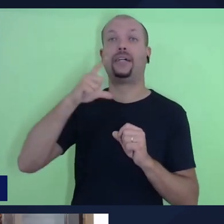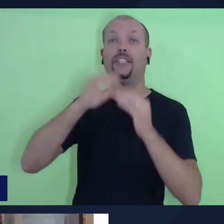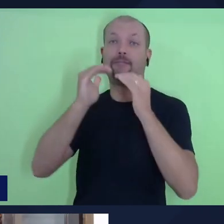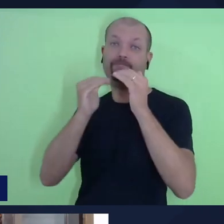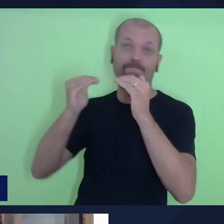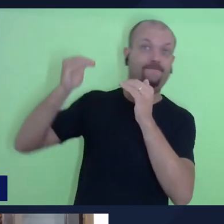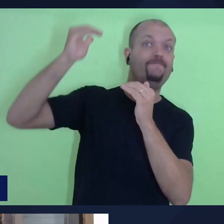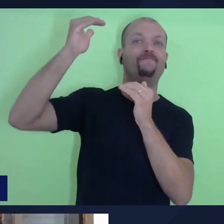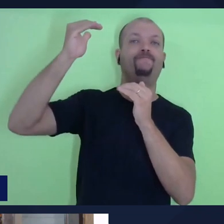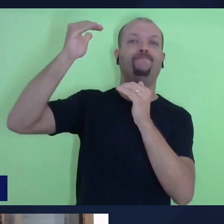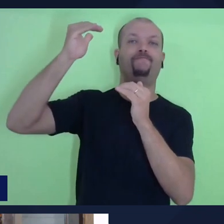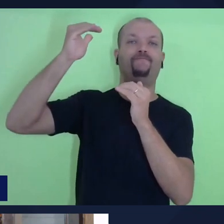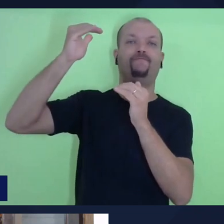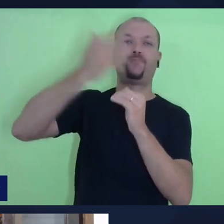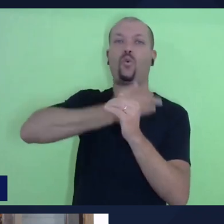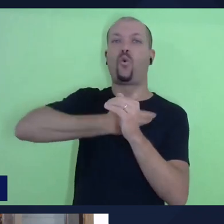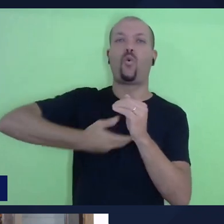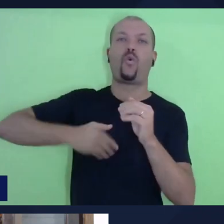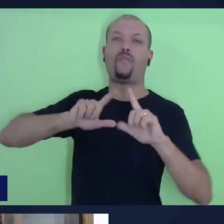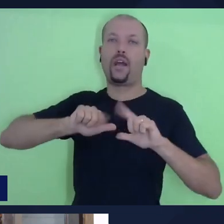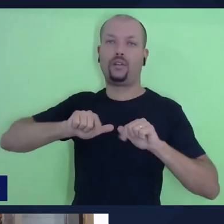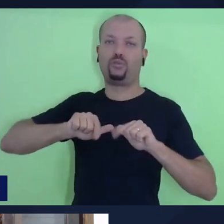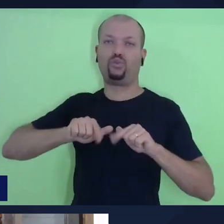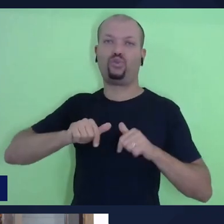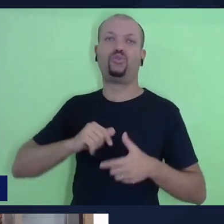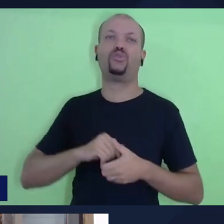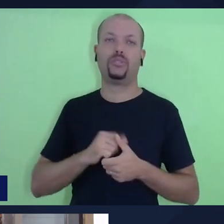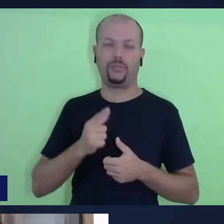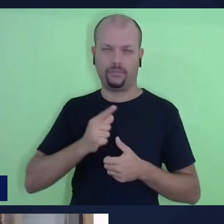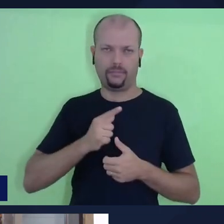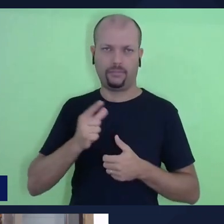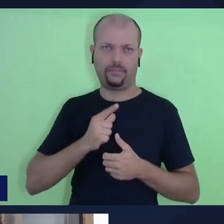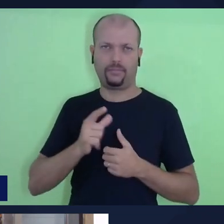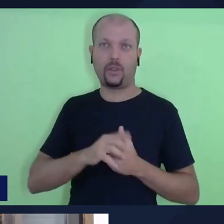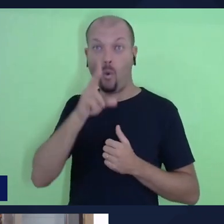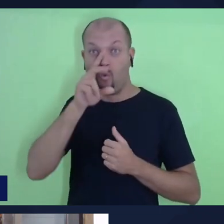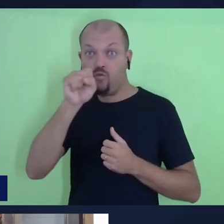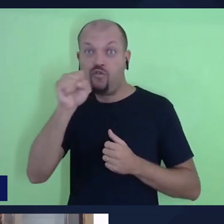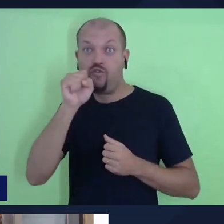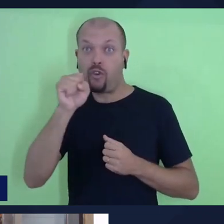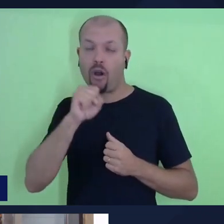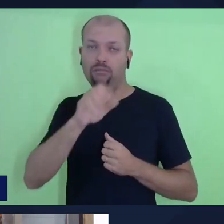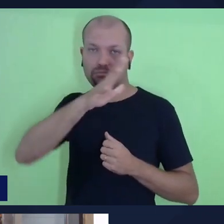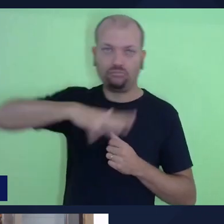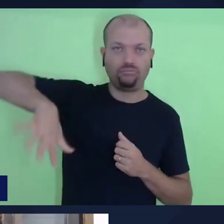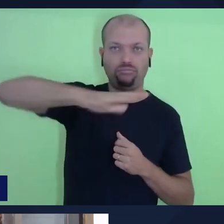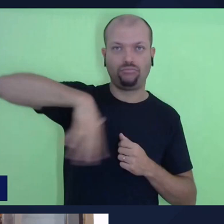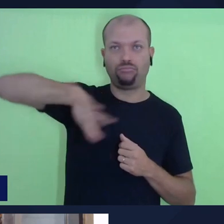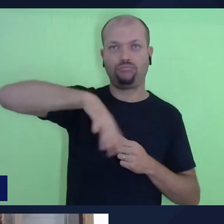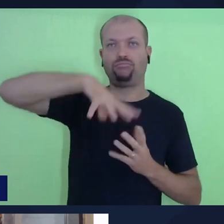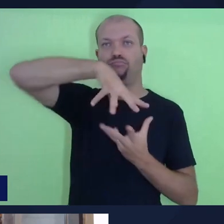governo de Israel, né? maior impacto sobre o planeta,